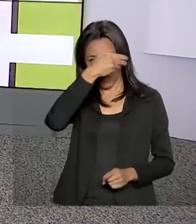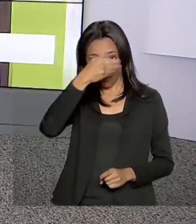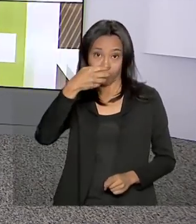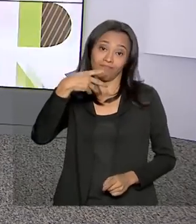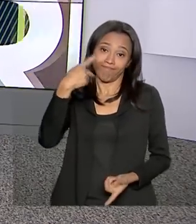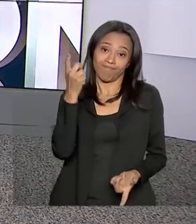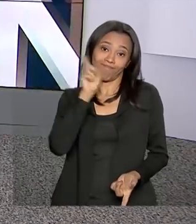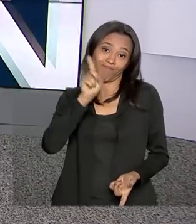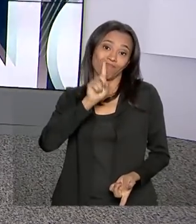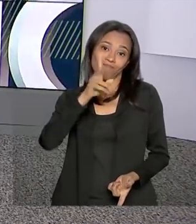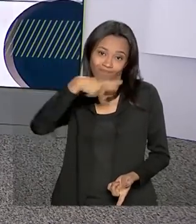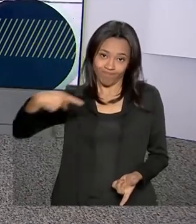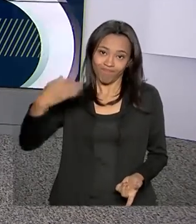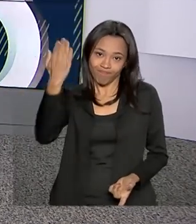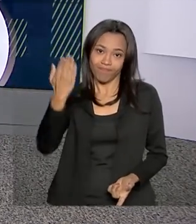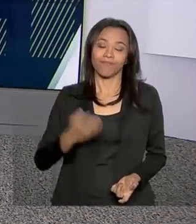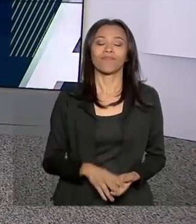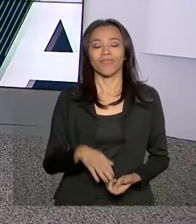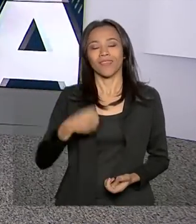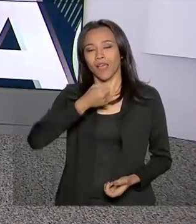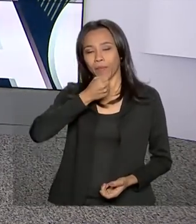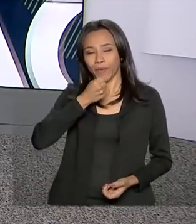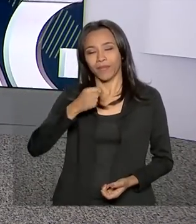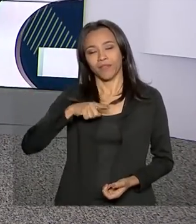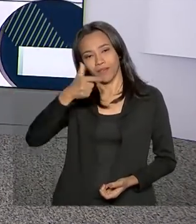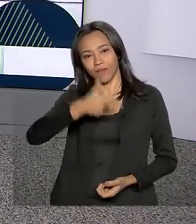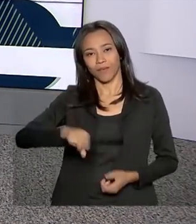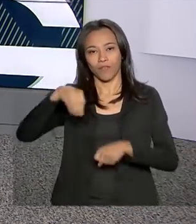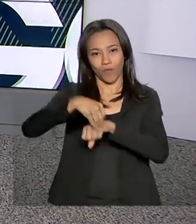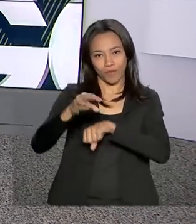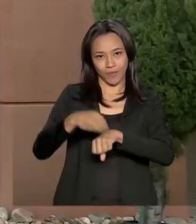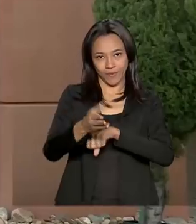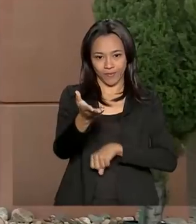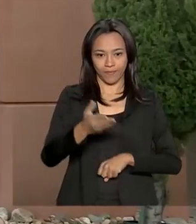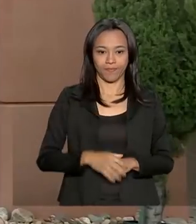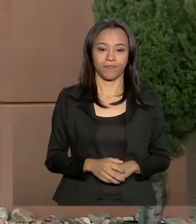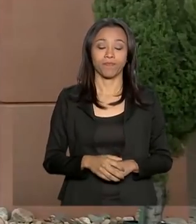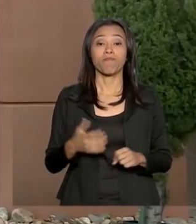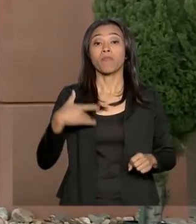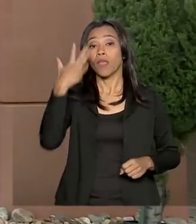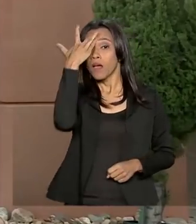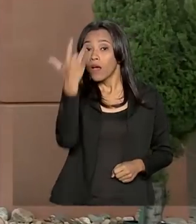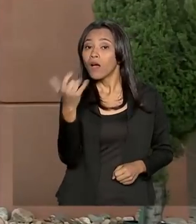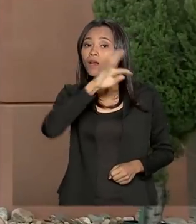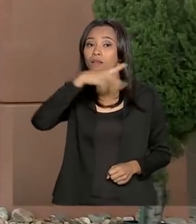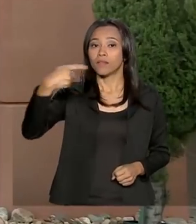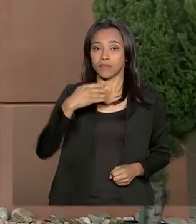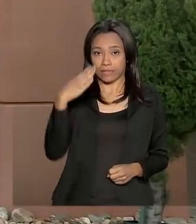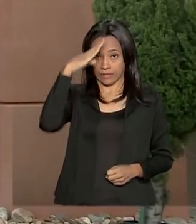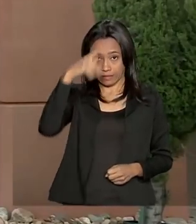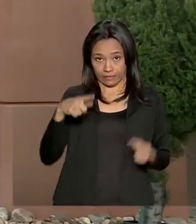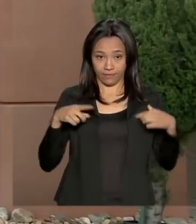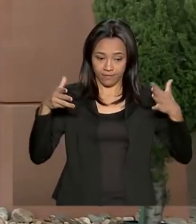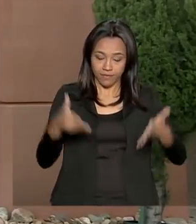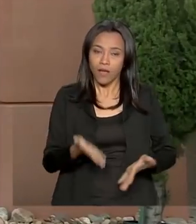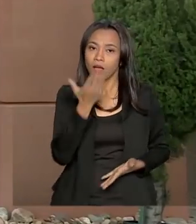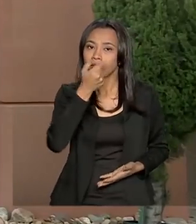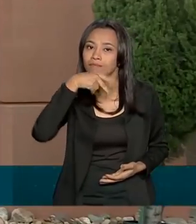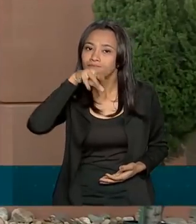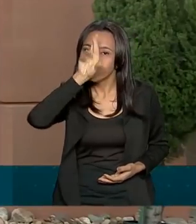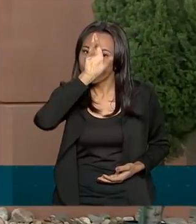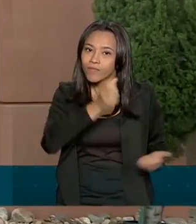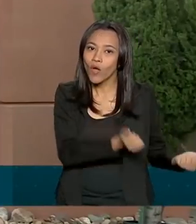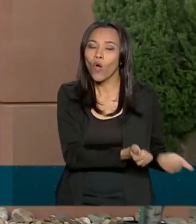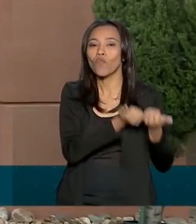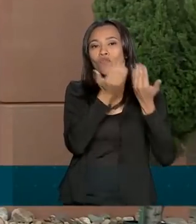A nossa enviada especial, Luana Karen, tem outras informações. Amanhã, o presidente Jair Bolsonaro participa de um almoço oferecido pelo